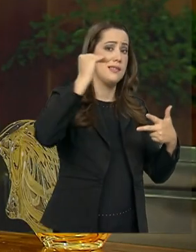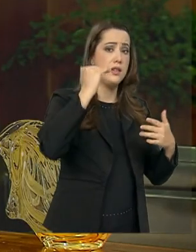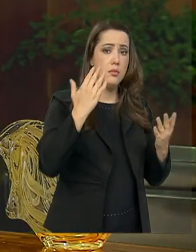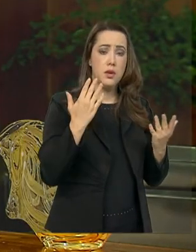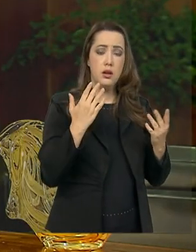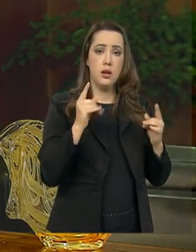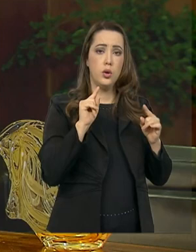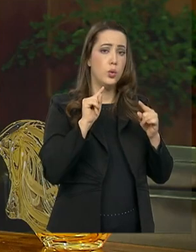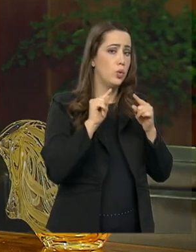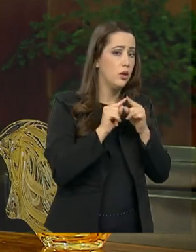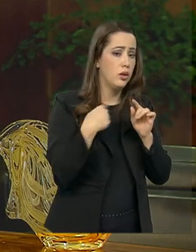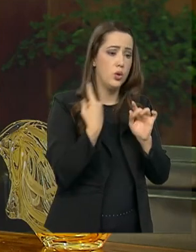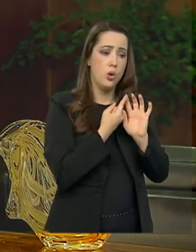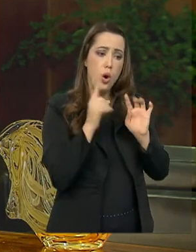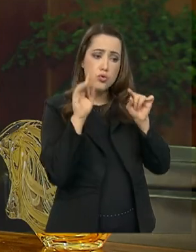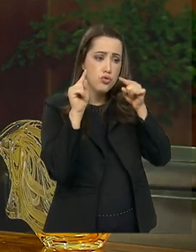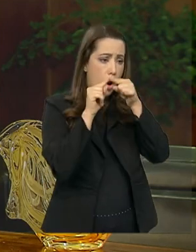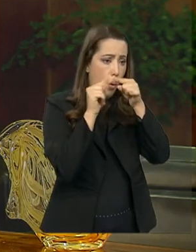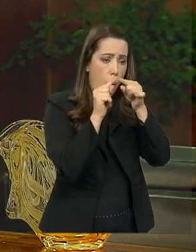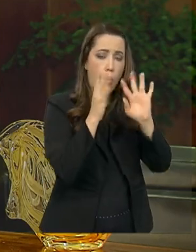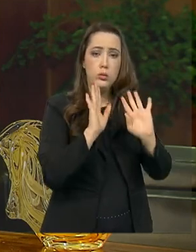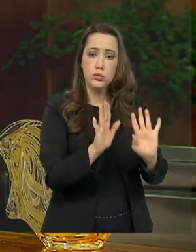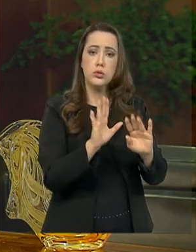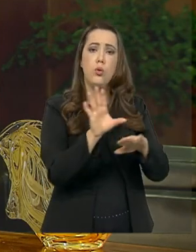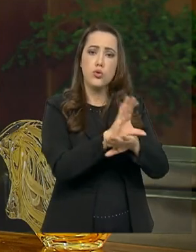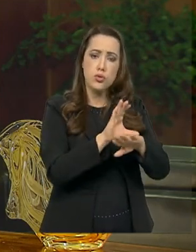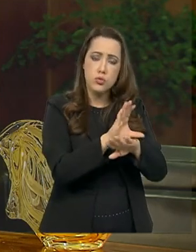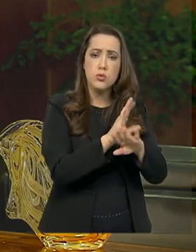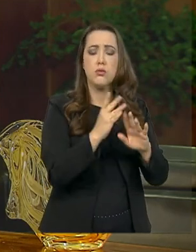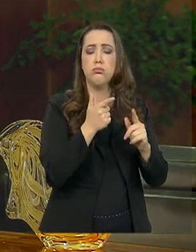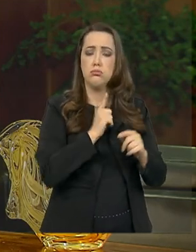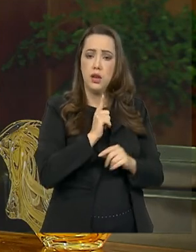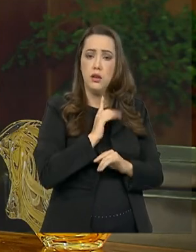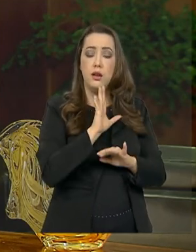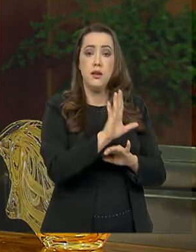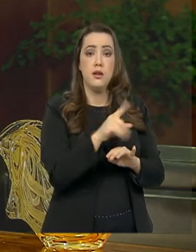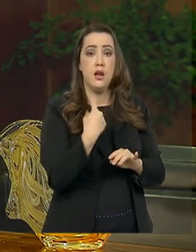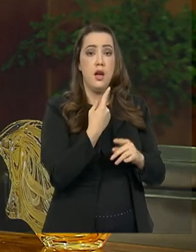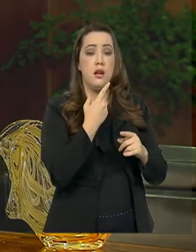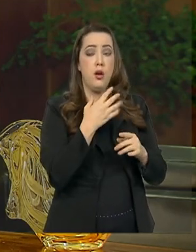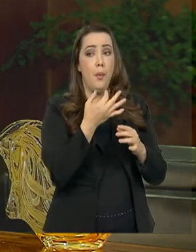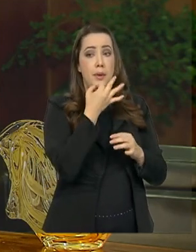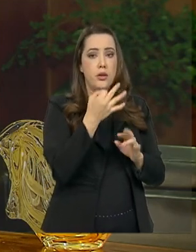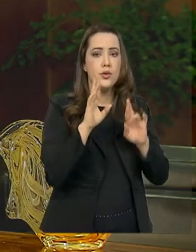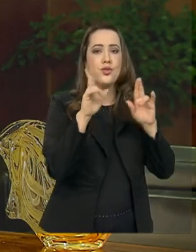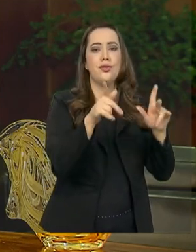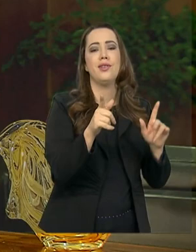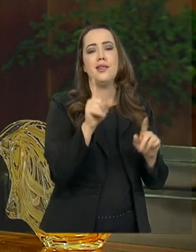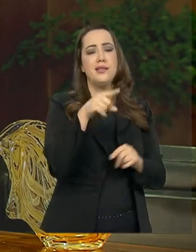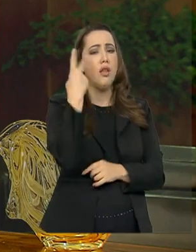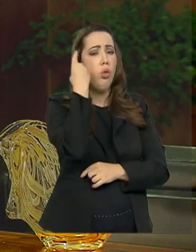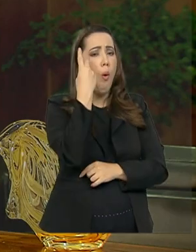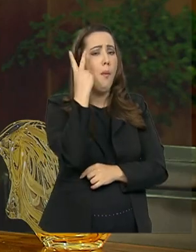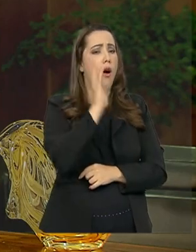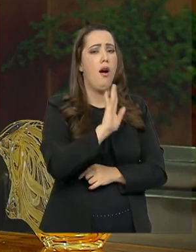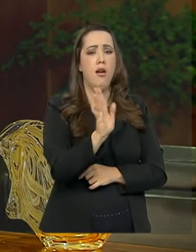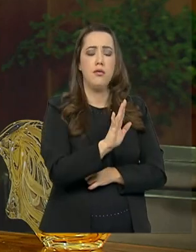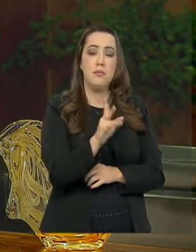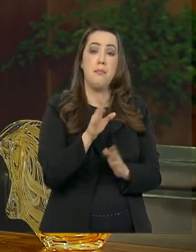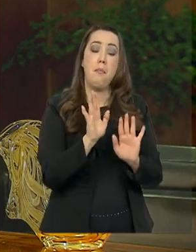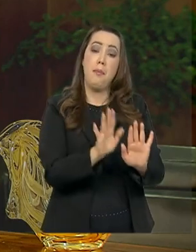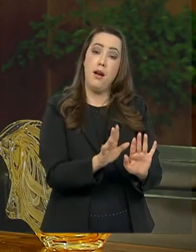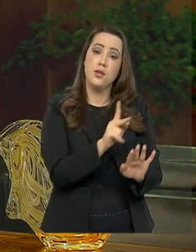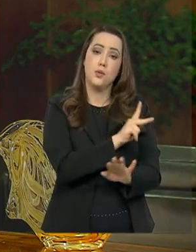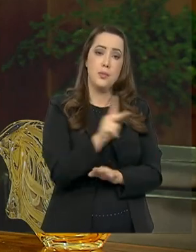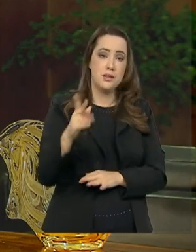aqueles com os quais nós nos alinhamos. As divergências são naturais, mas sobretudo, como falei também anteriormente, o presidente